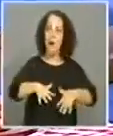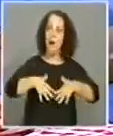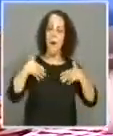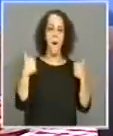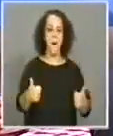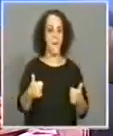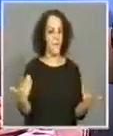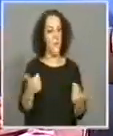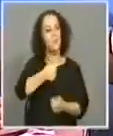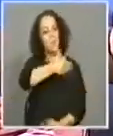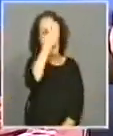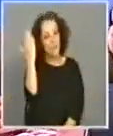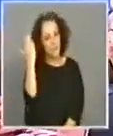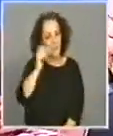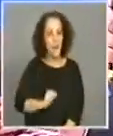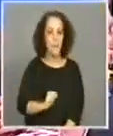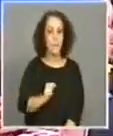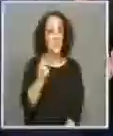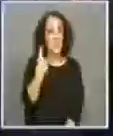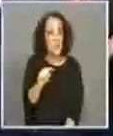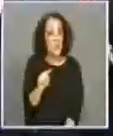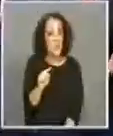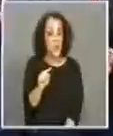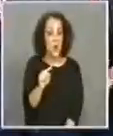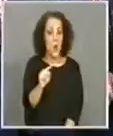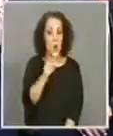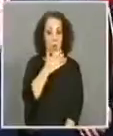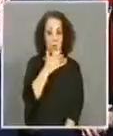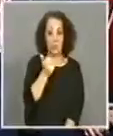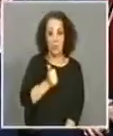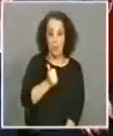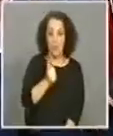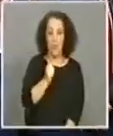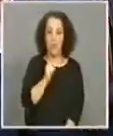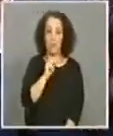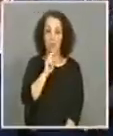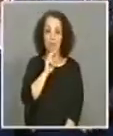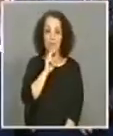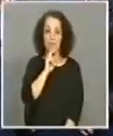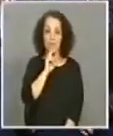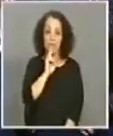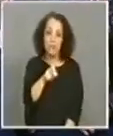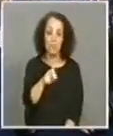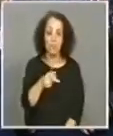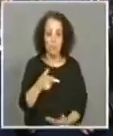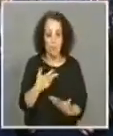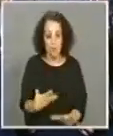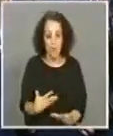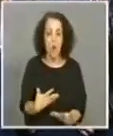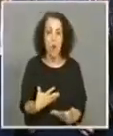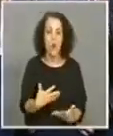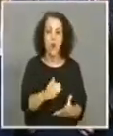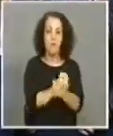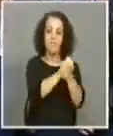Muito bom dia. Permita-me, Sónia, que antes de mais dirija desde aqui uma saudação